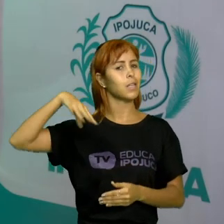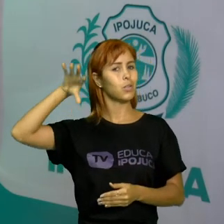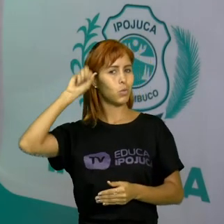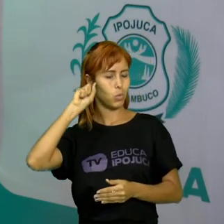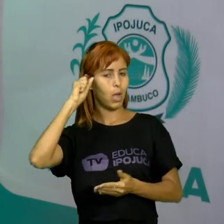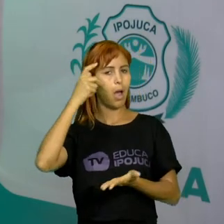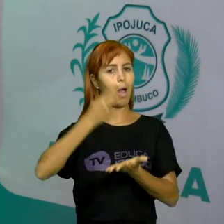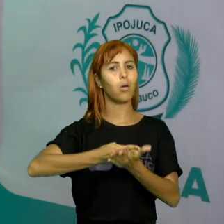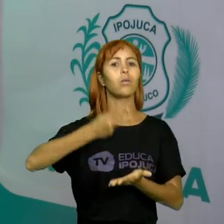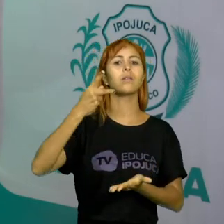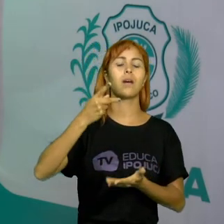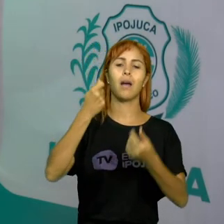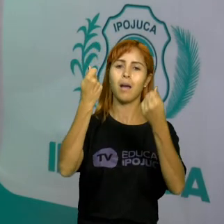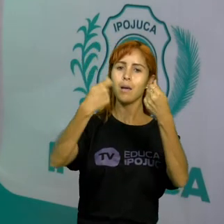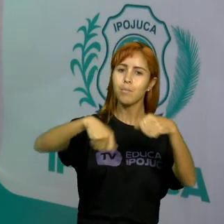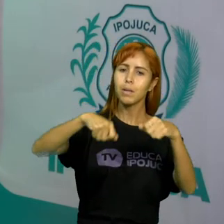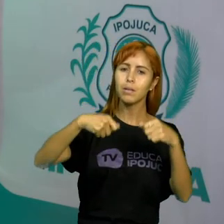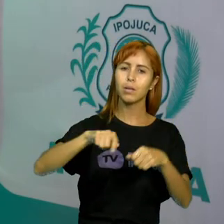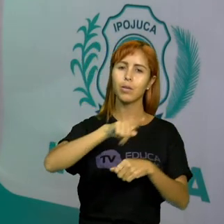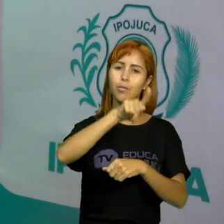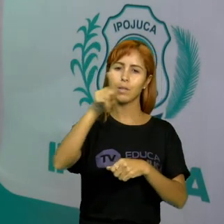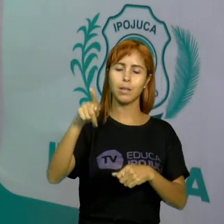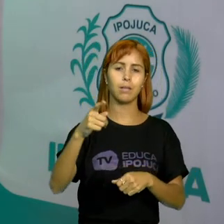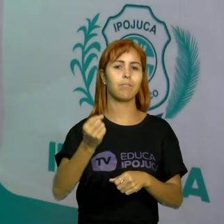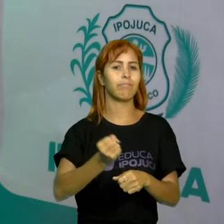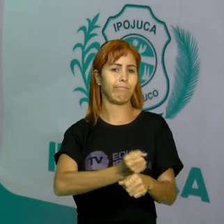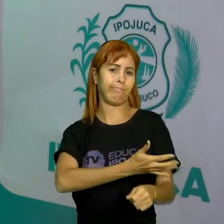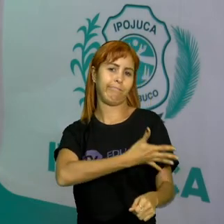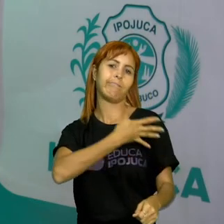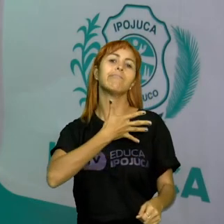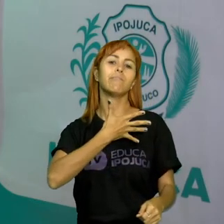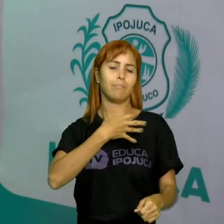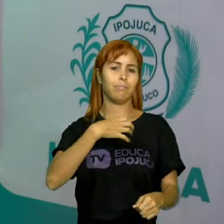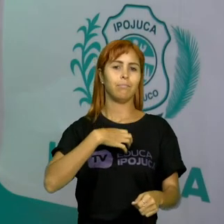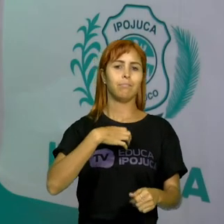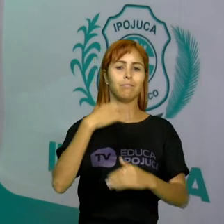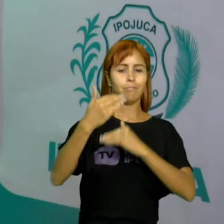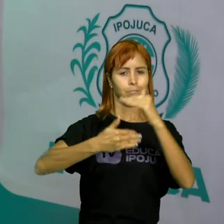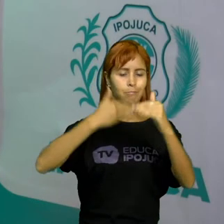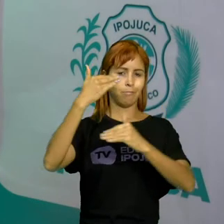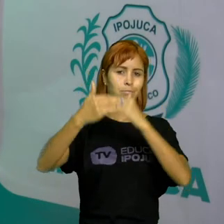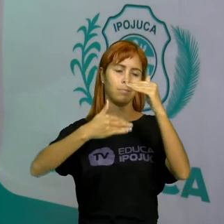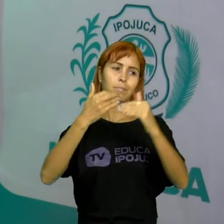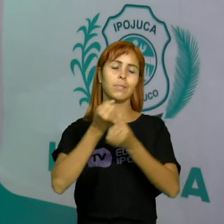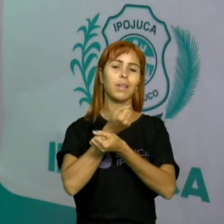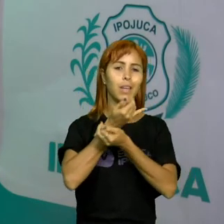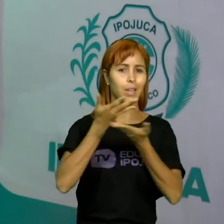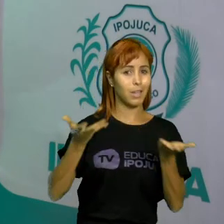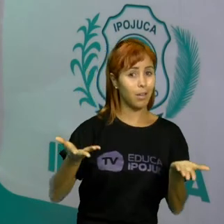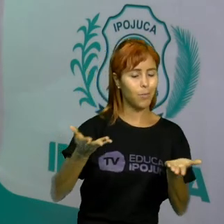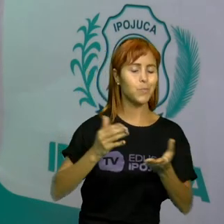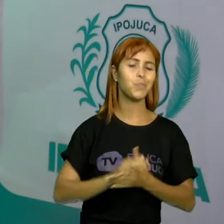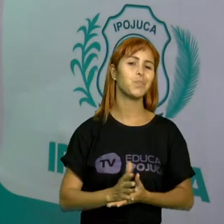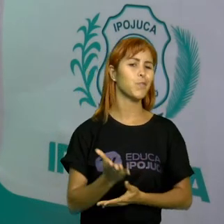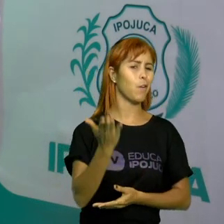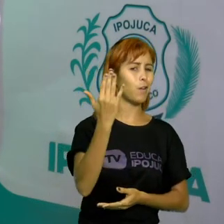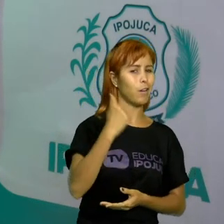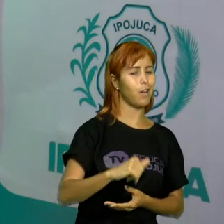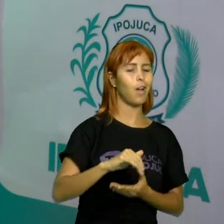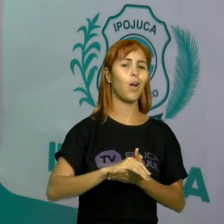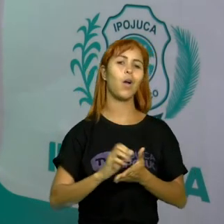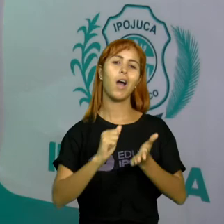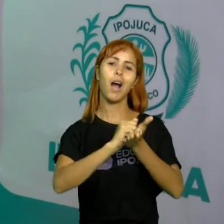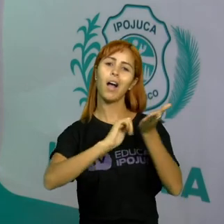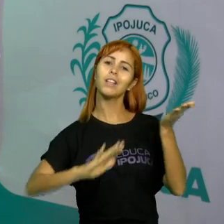aconteça, é preciso que você se sensibilize com esse processo. Então, vamos lá, gente, no